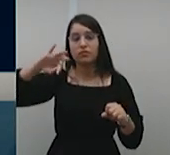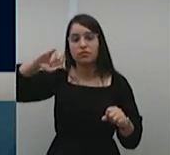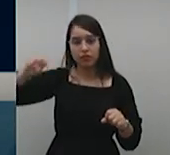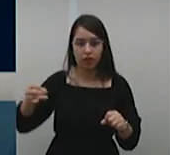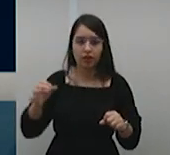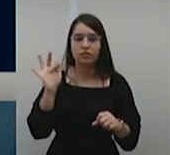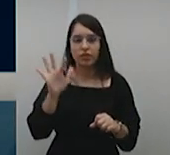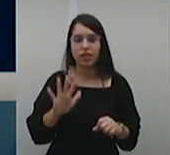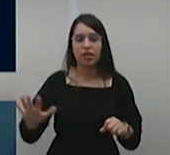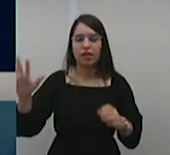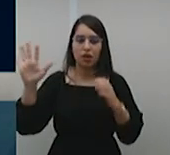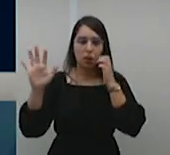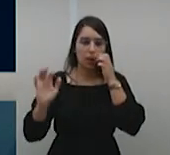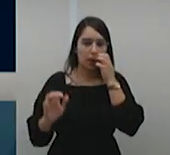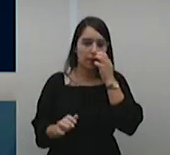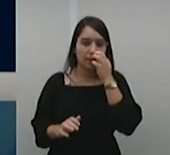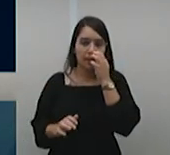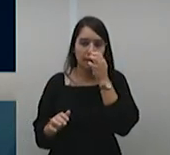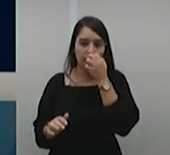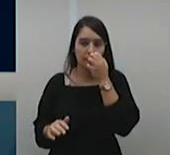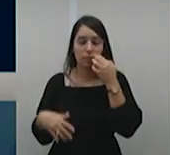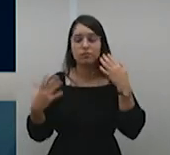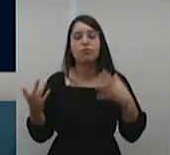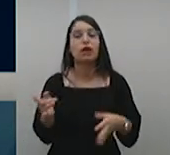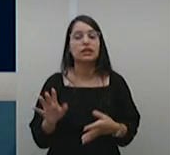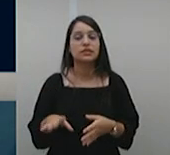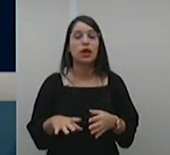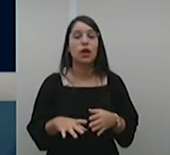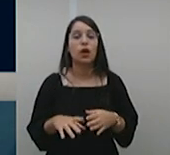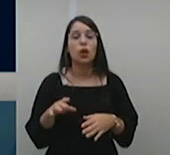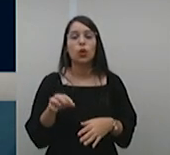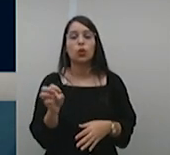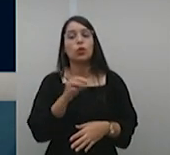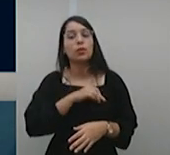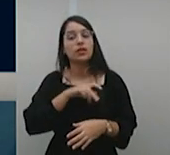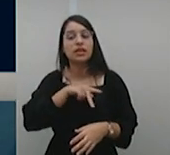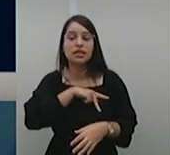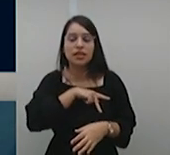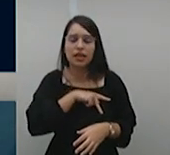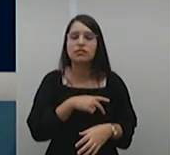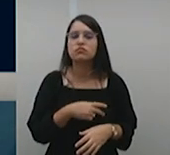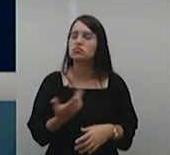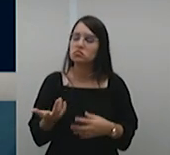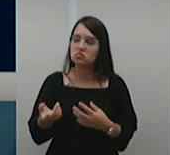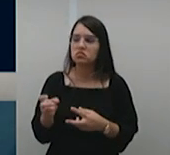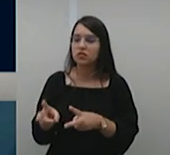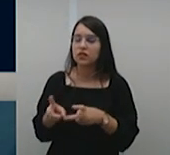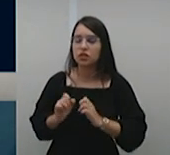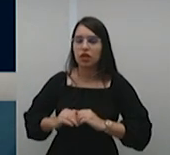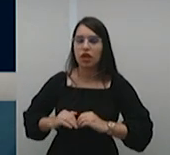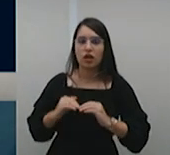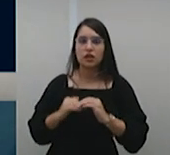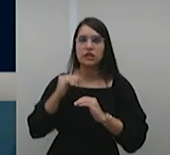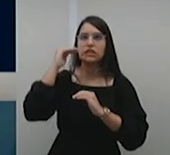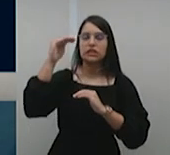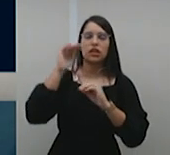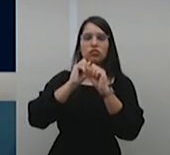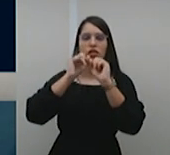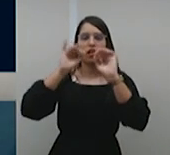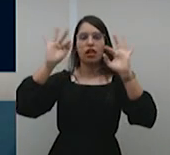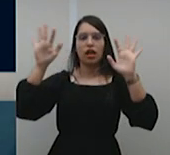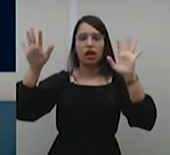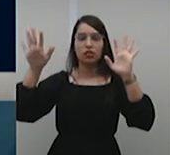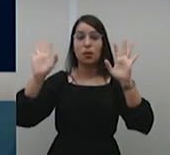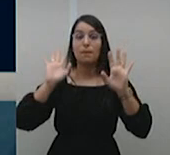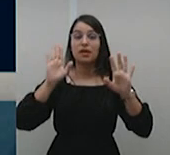atribuições do Ministério Público ganharam realce e o combate à macrocriminalidade, em face do seu